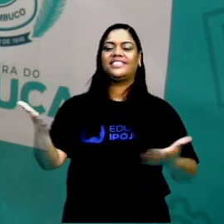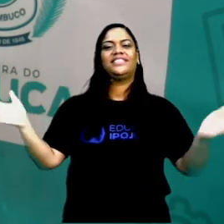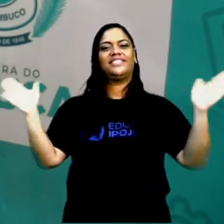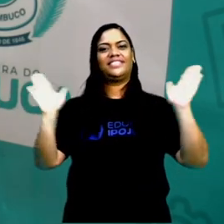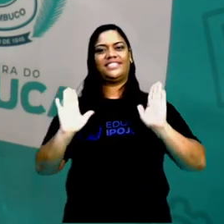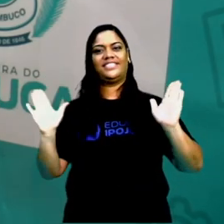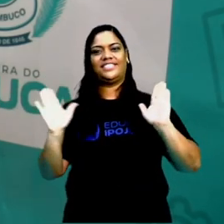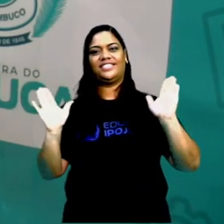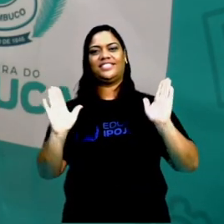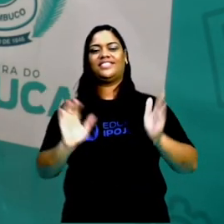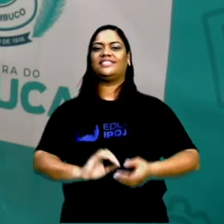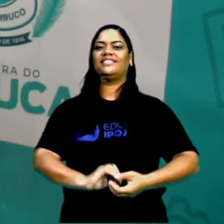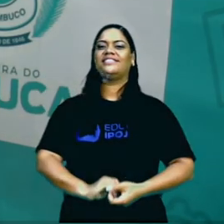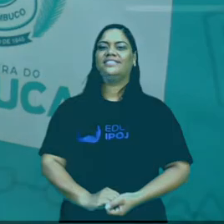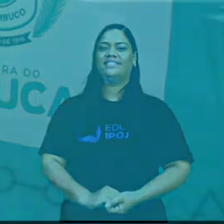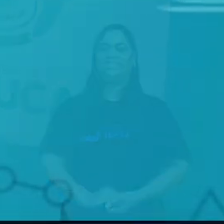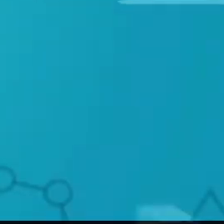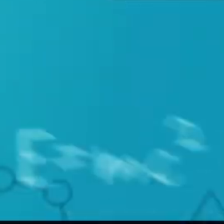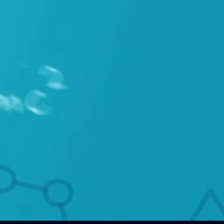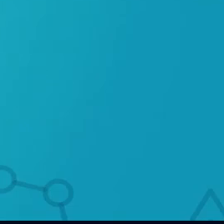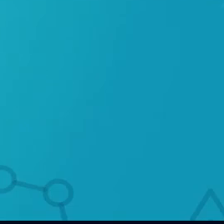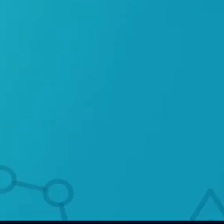Até a próxima aula. Tchau, tchau.